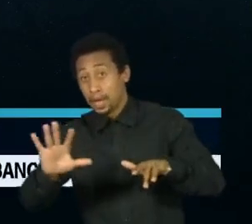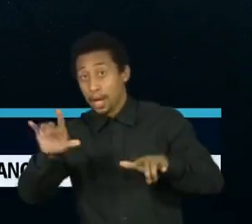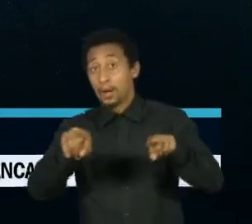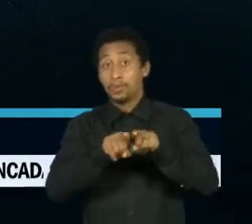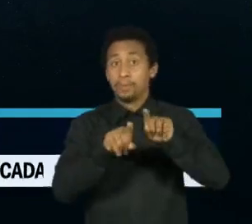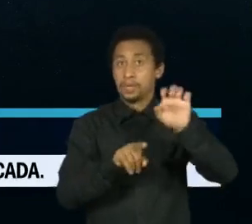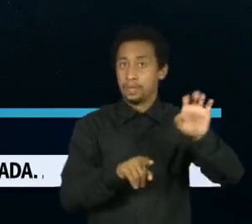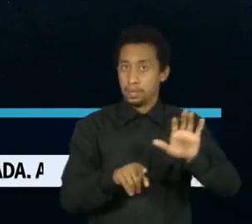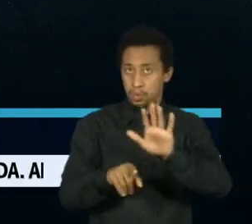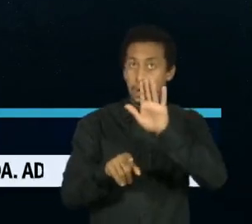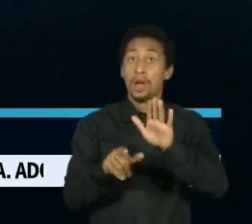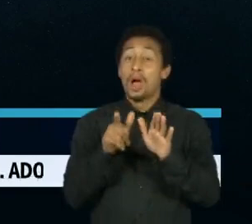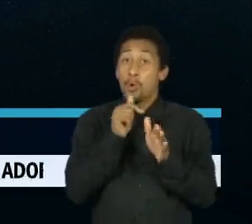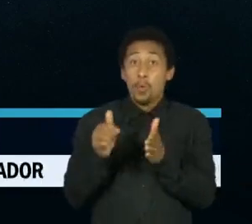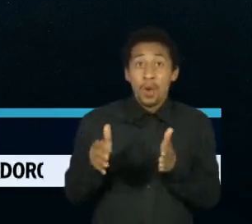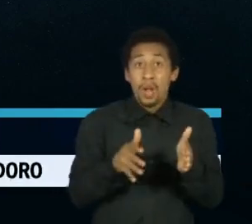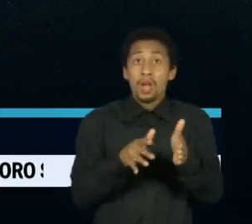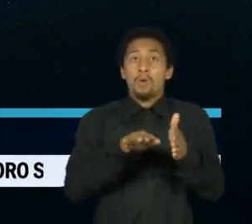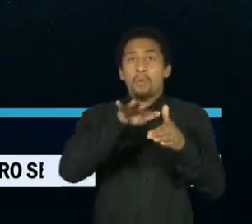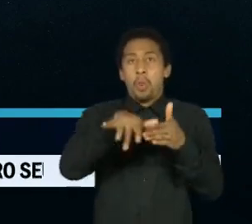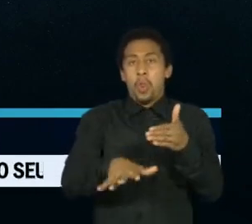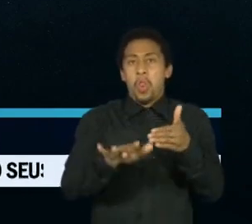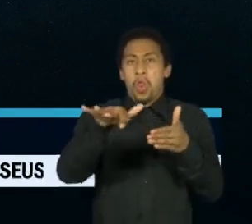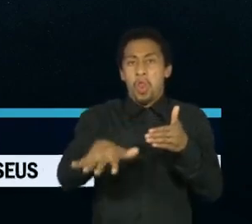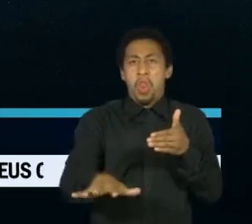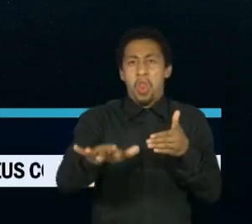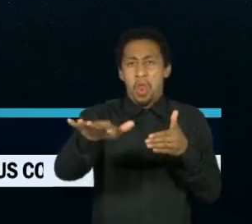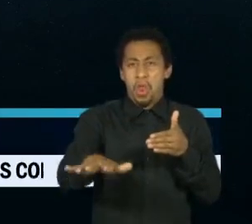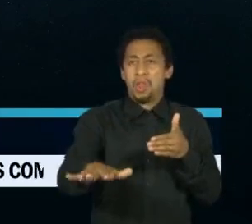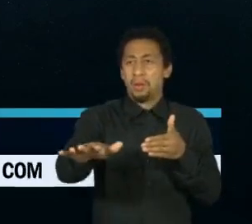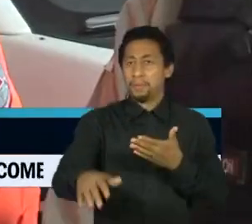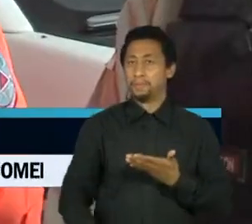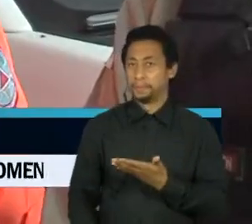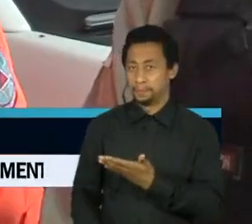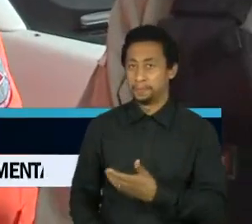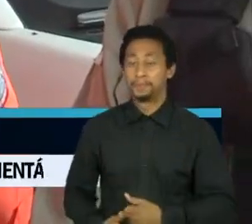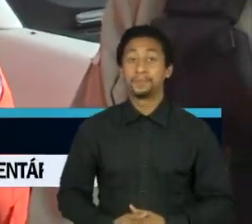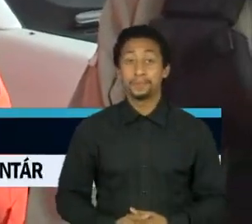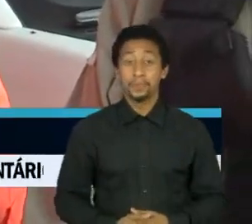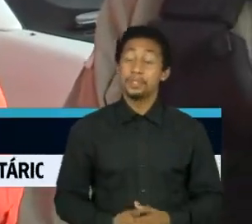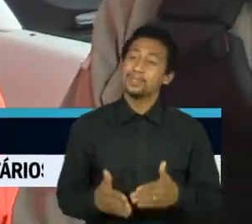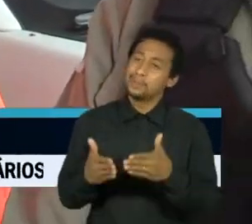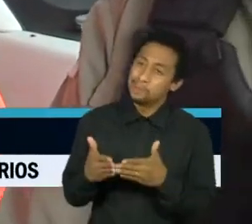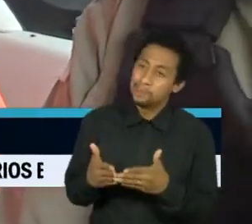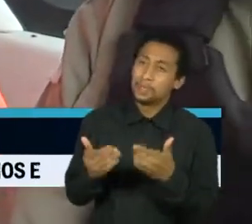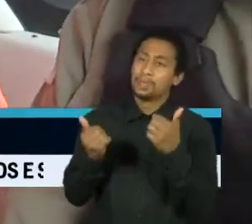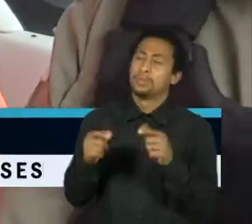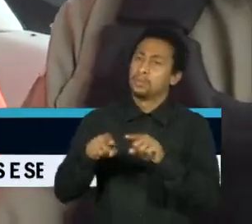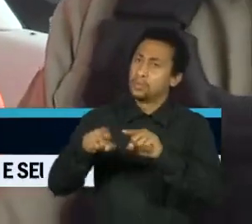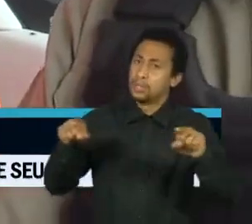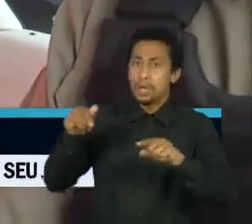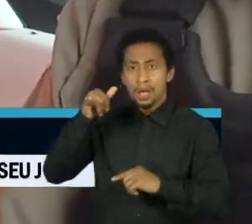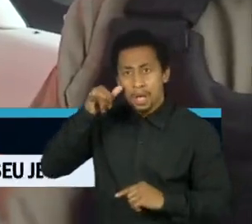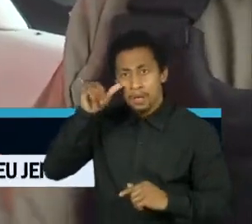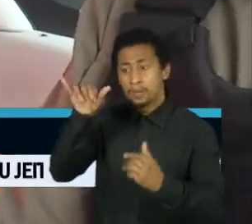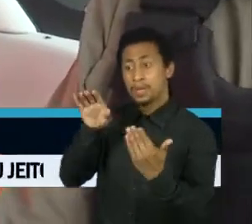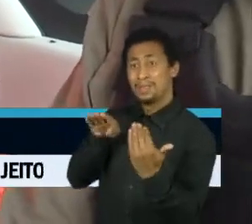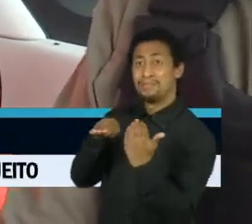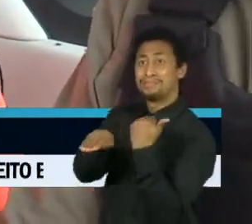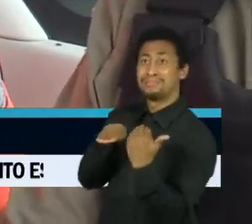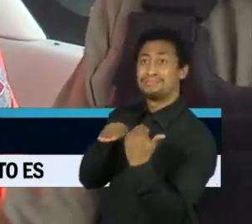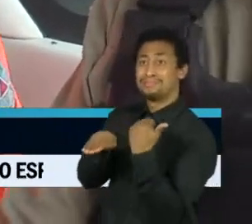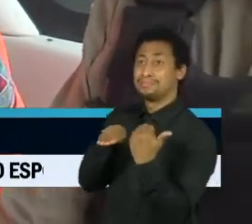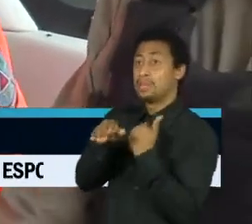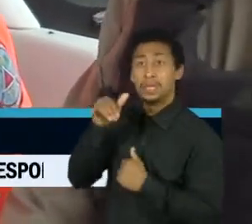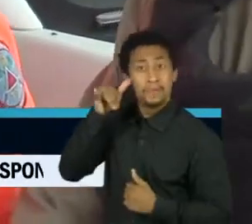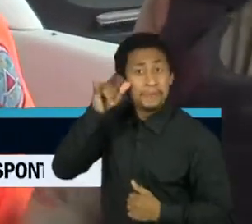Algumas represas têm sido abertas para dar vazão à água. Pedimos também para que as pessoas evitem pegar as estradas. Estamos com diversos pontos